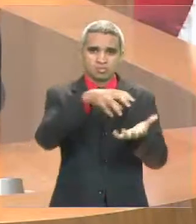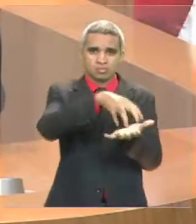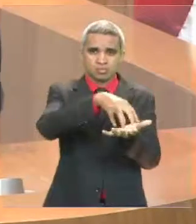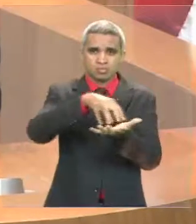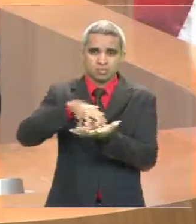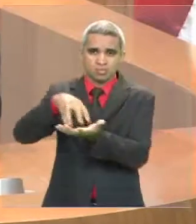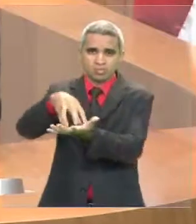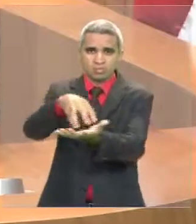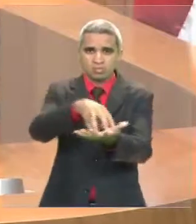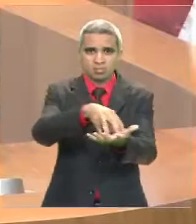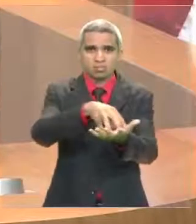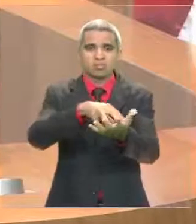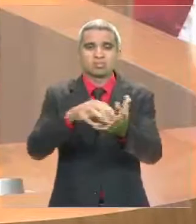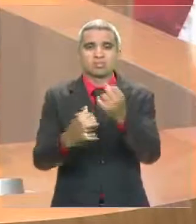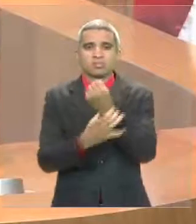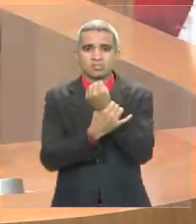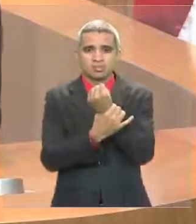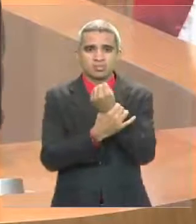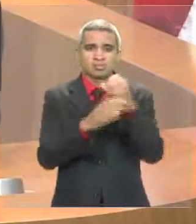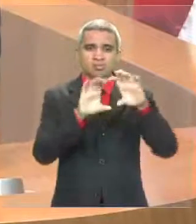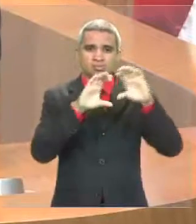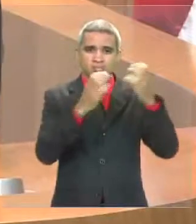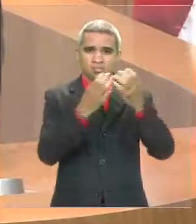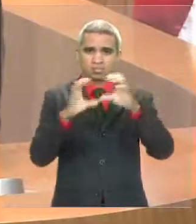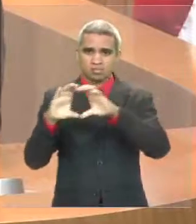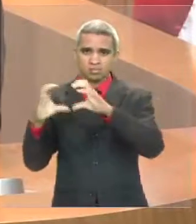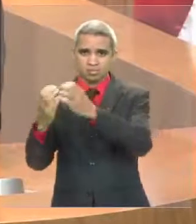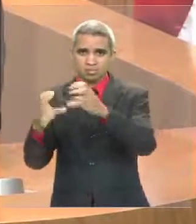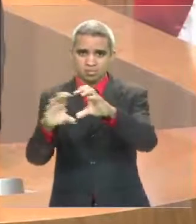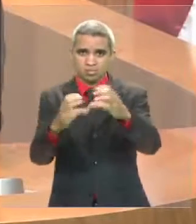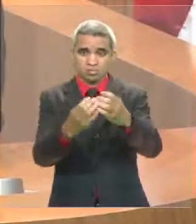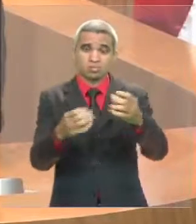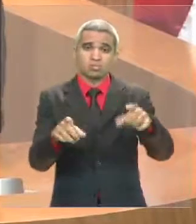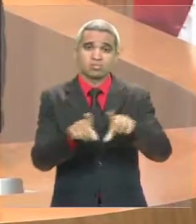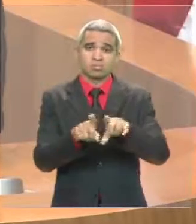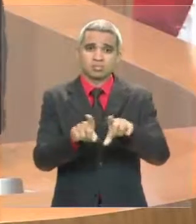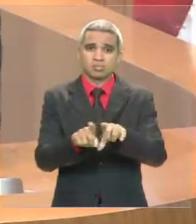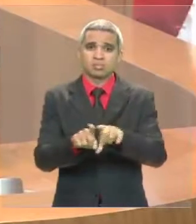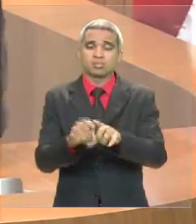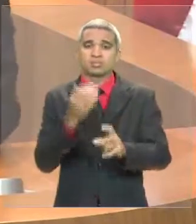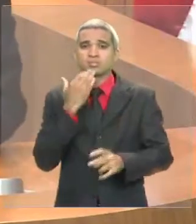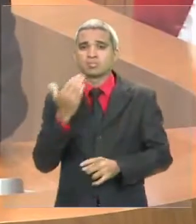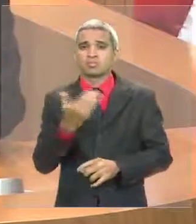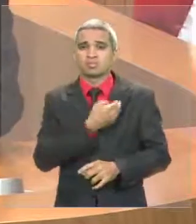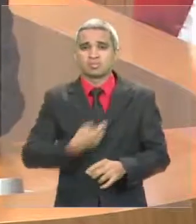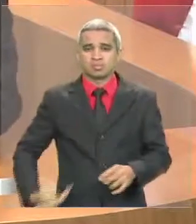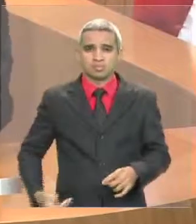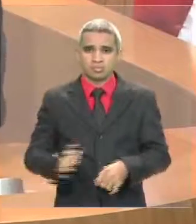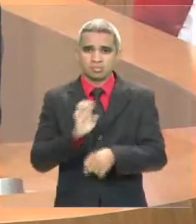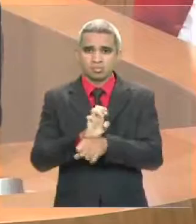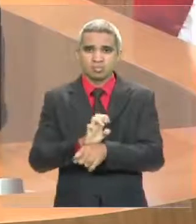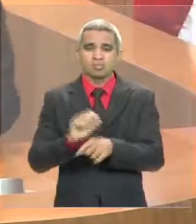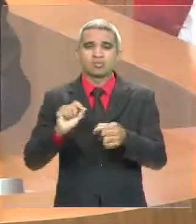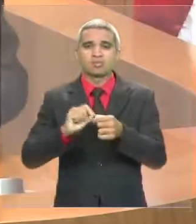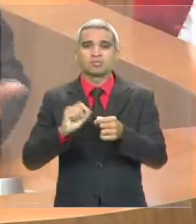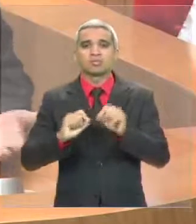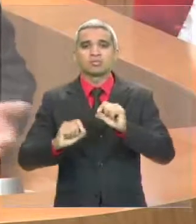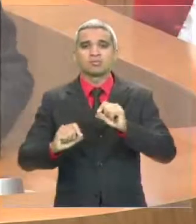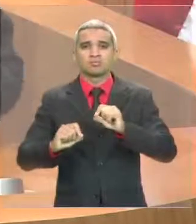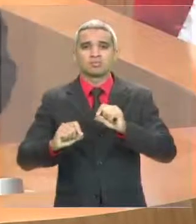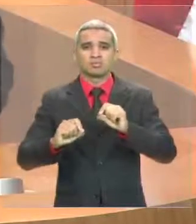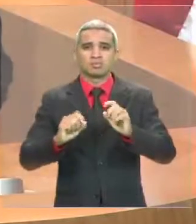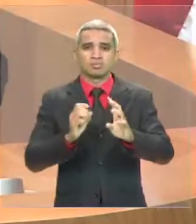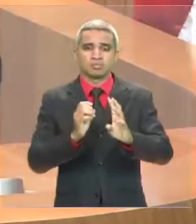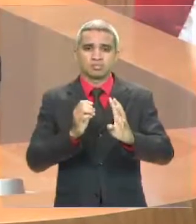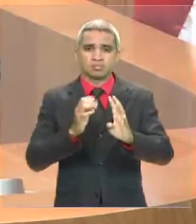solicitamos também ao governo do Estado a implementação de barreiras nas fronteiras do Estado do Maranhão com os